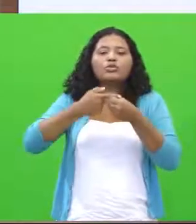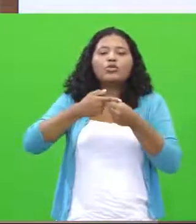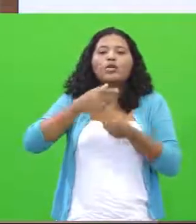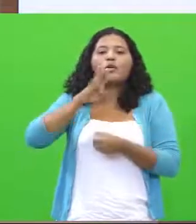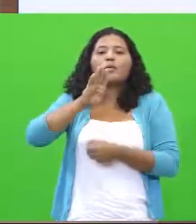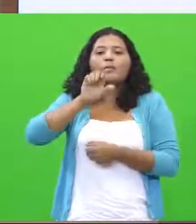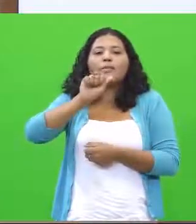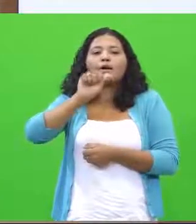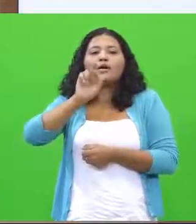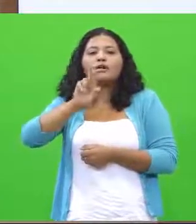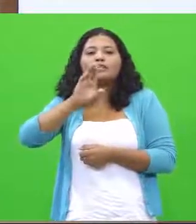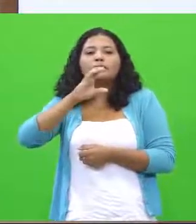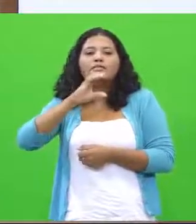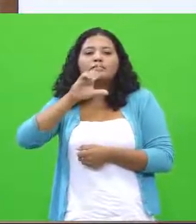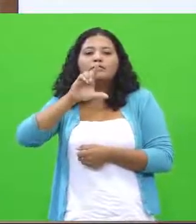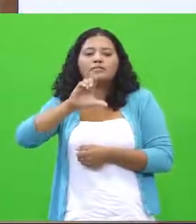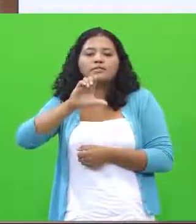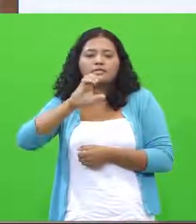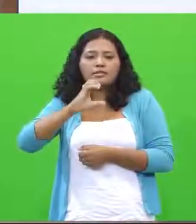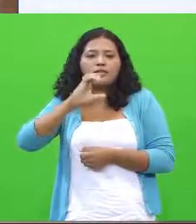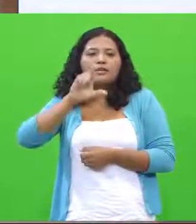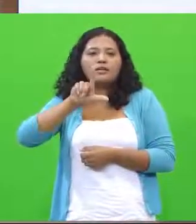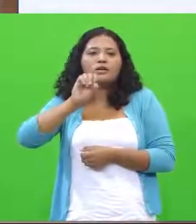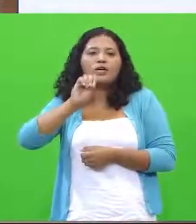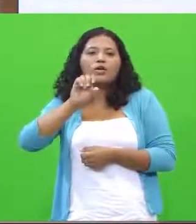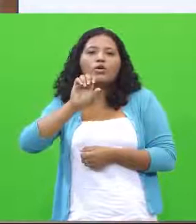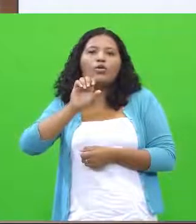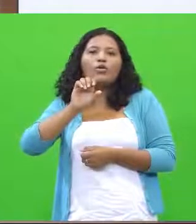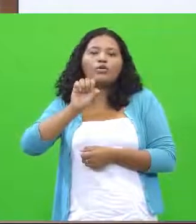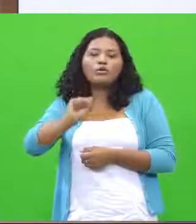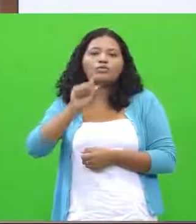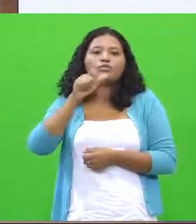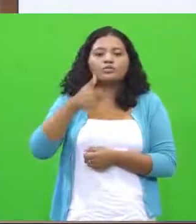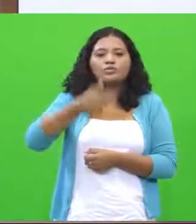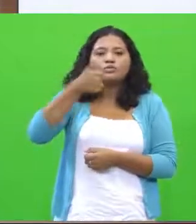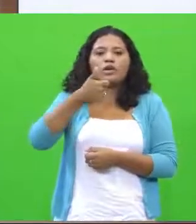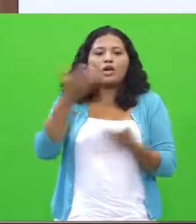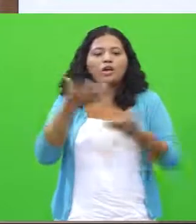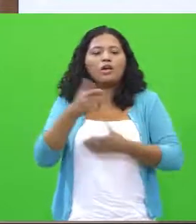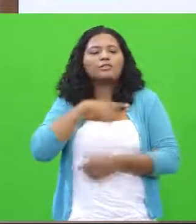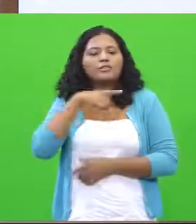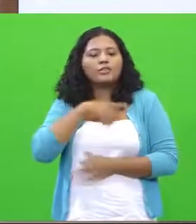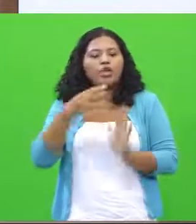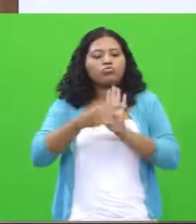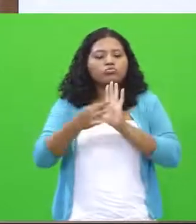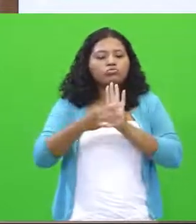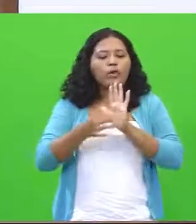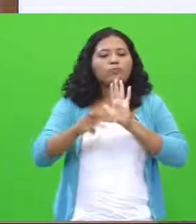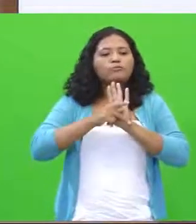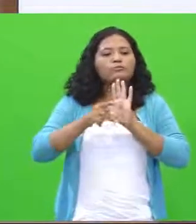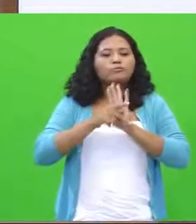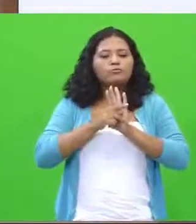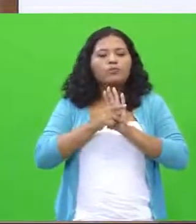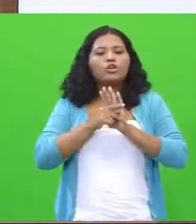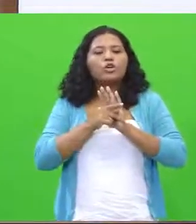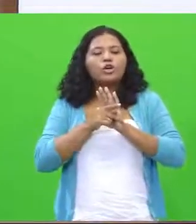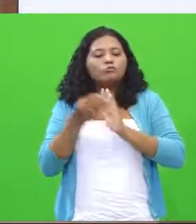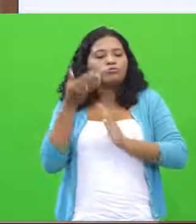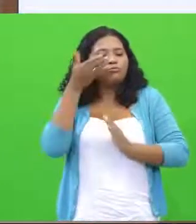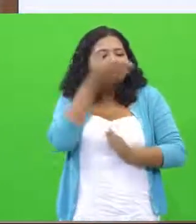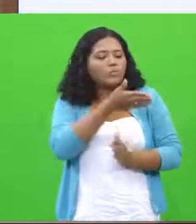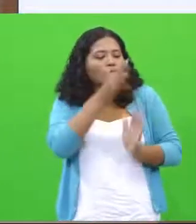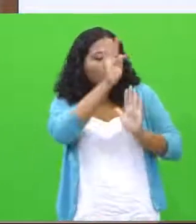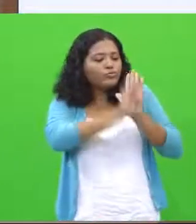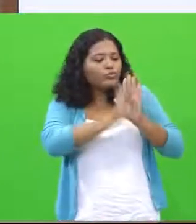I, ah, vocês já têm agora como formalizar uma opinião, ponto de vista a respeito da temática, que o tema